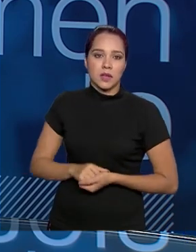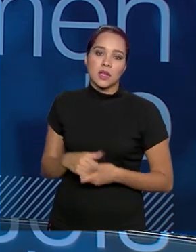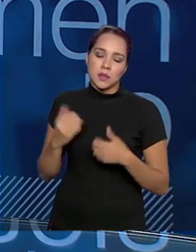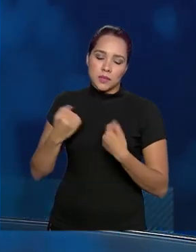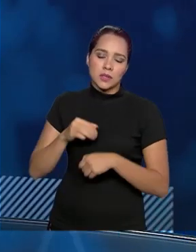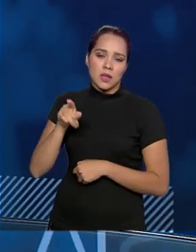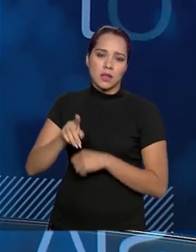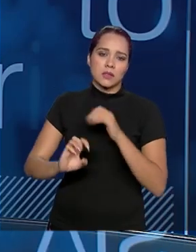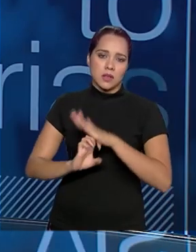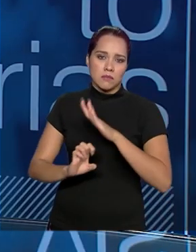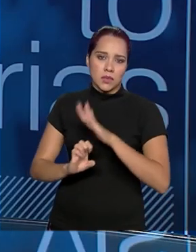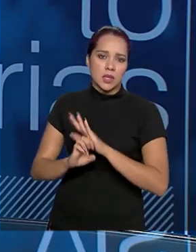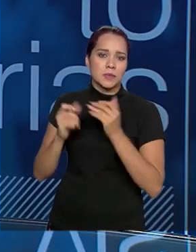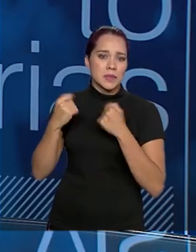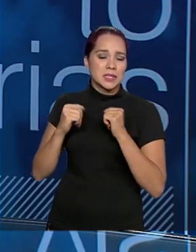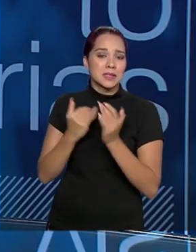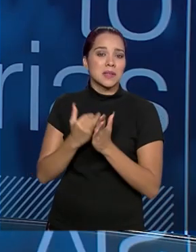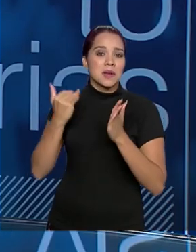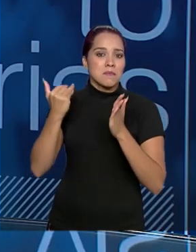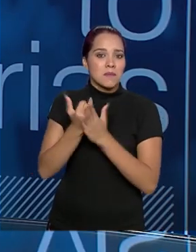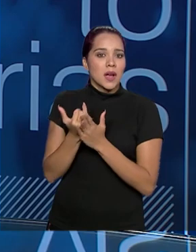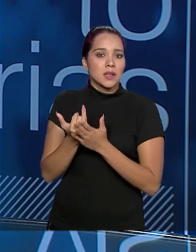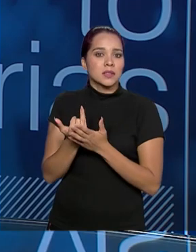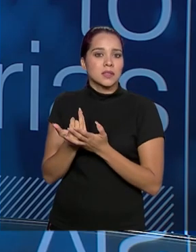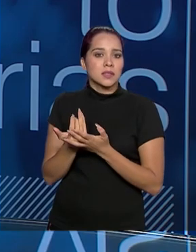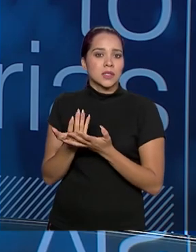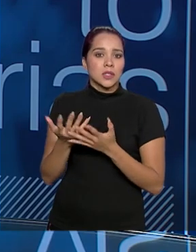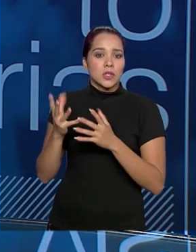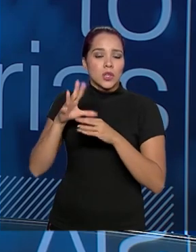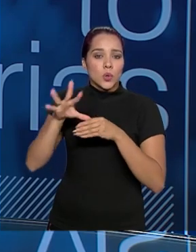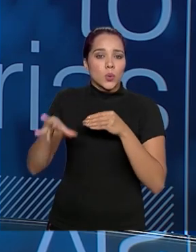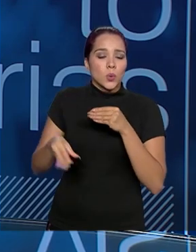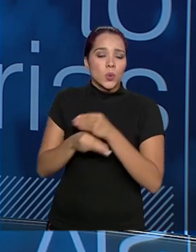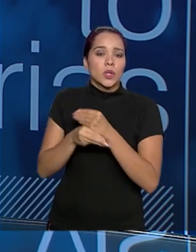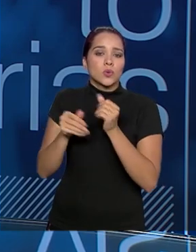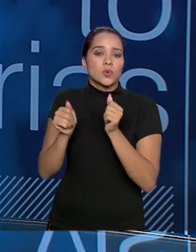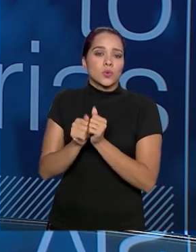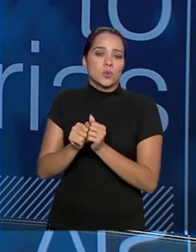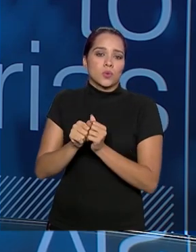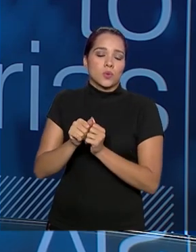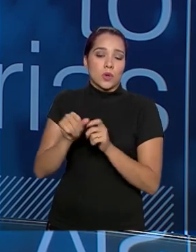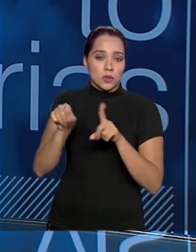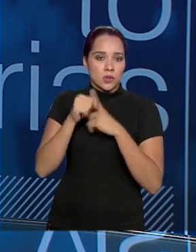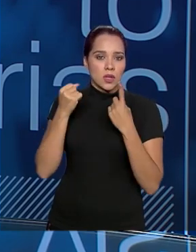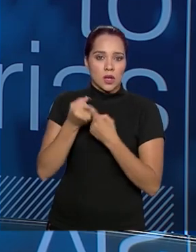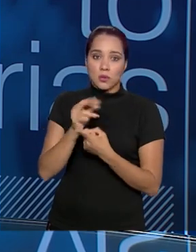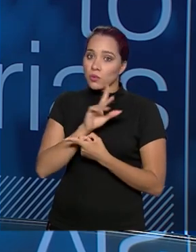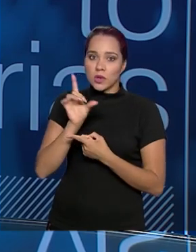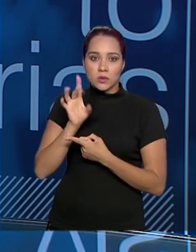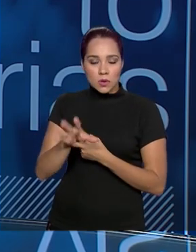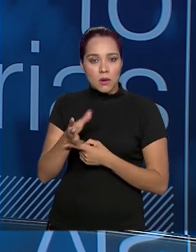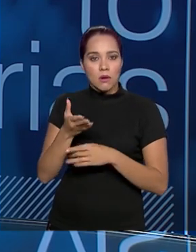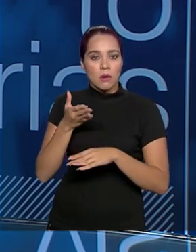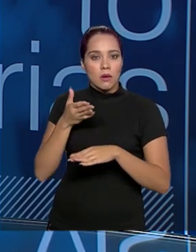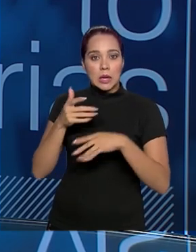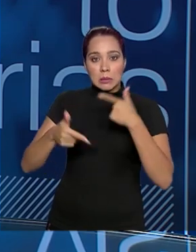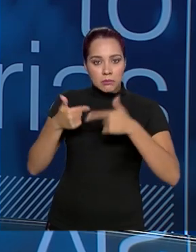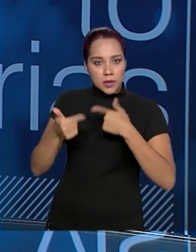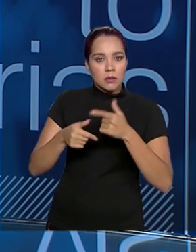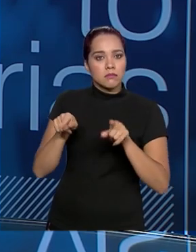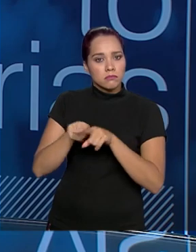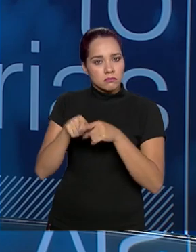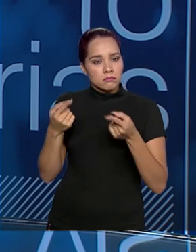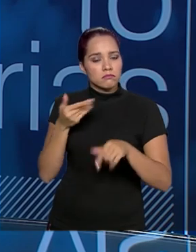vez mais idôneas e mais inclusivas na sociedade. Ou seja, não só a questão de emprego, mas também de participação social,